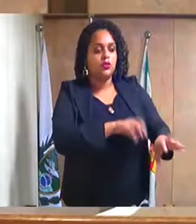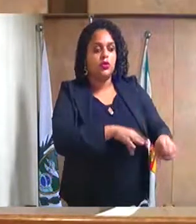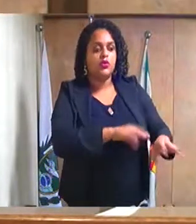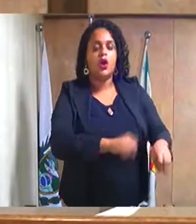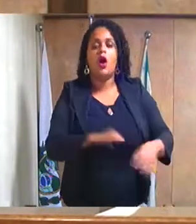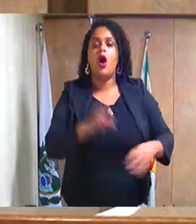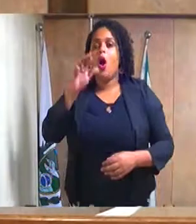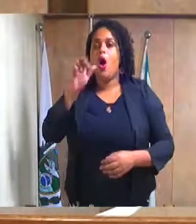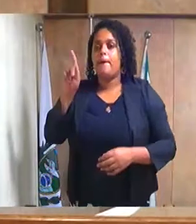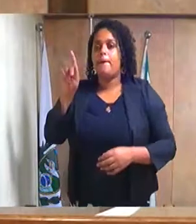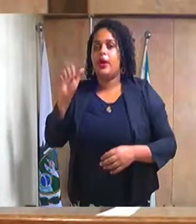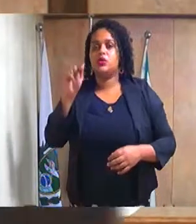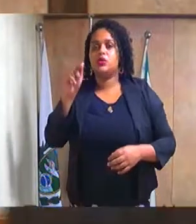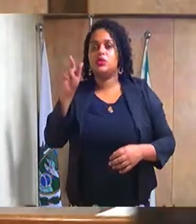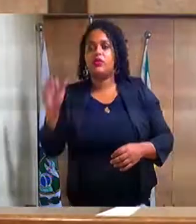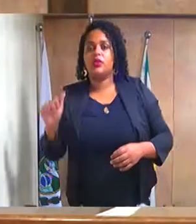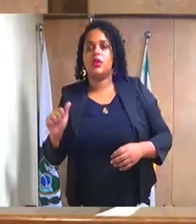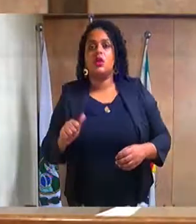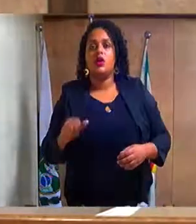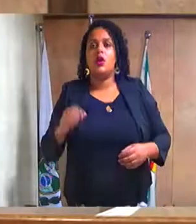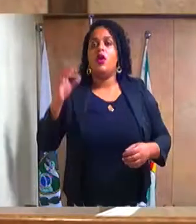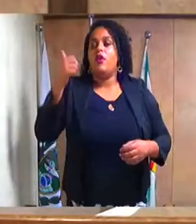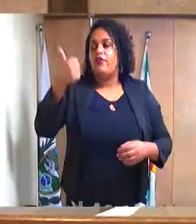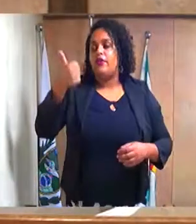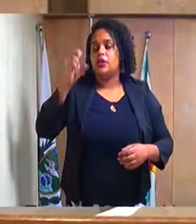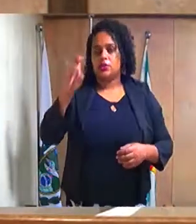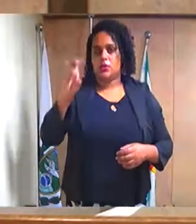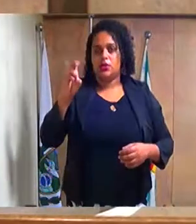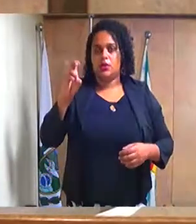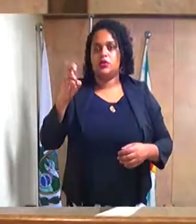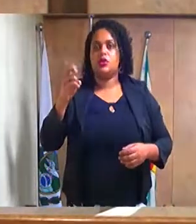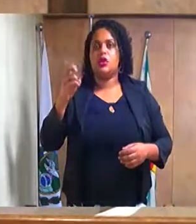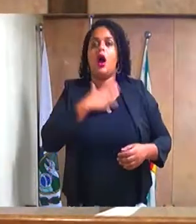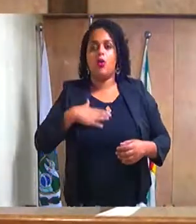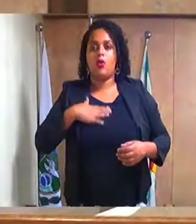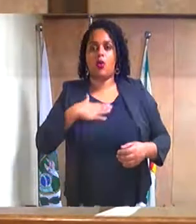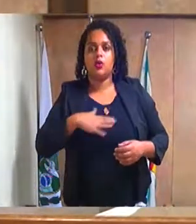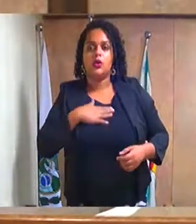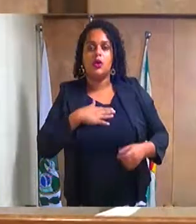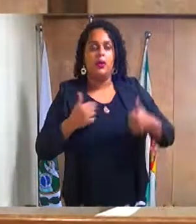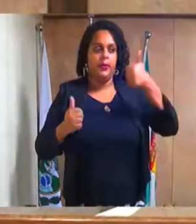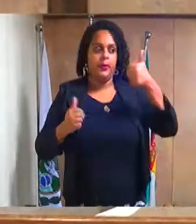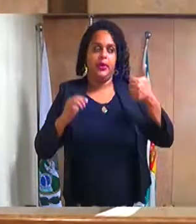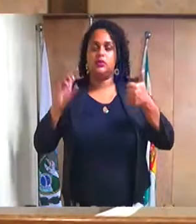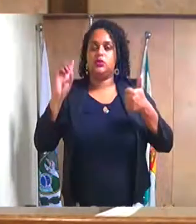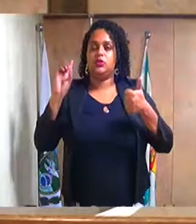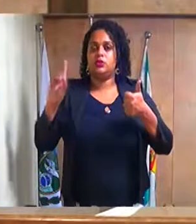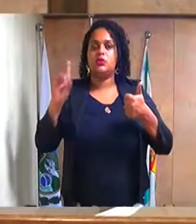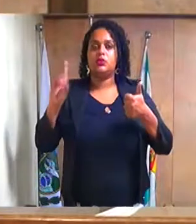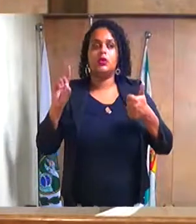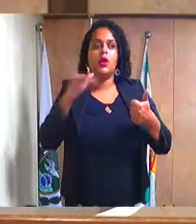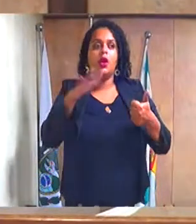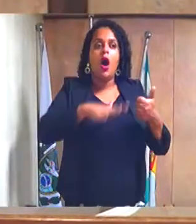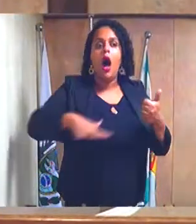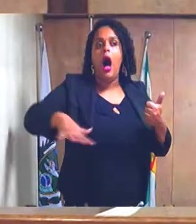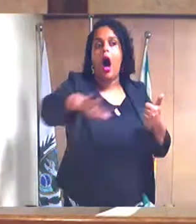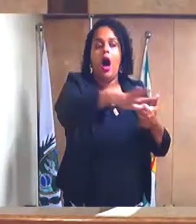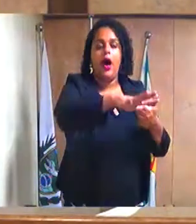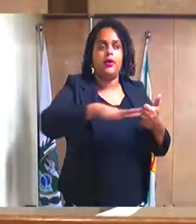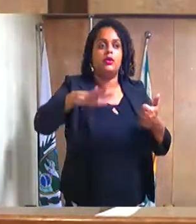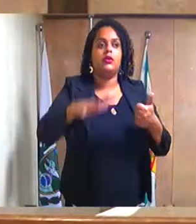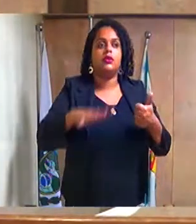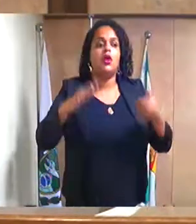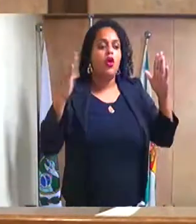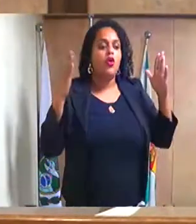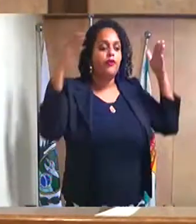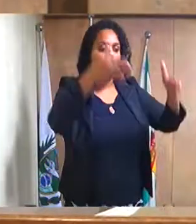Silveira, bairro 25 de agosto, primeiro distrito deste município, visando ampliar e otimizar o atendimento ao público